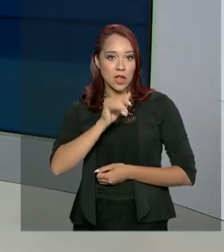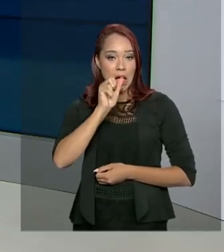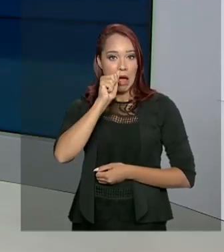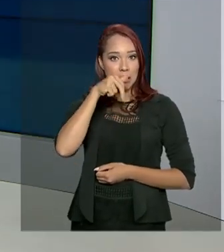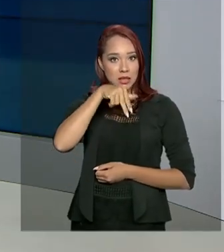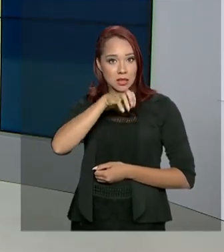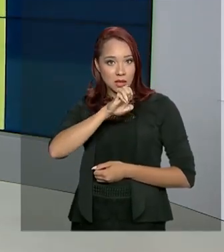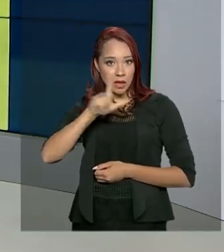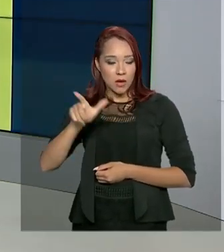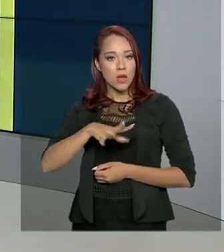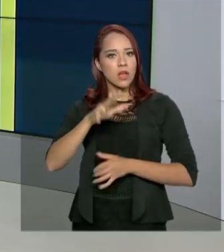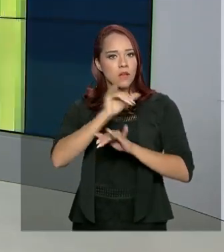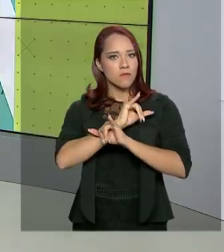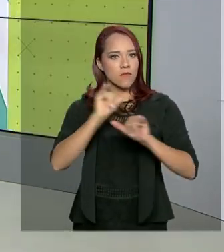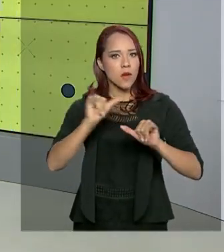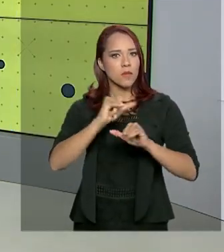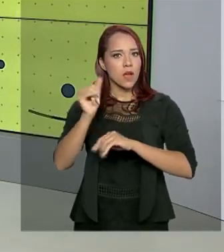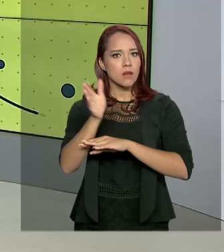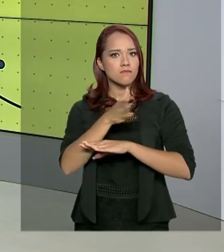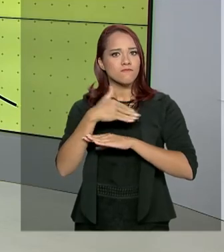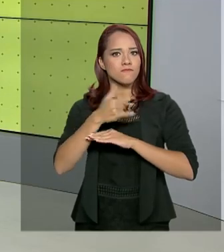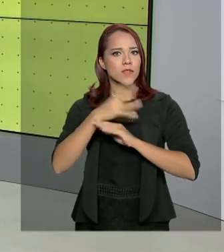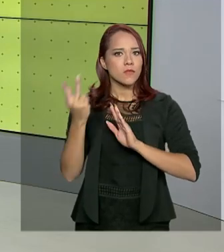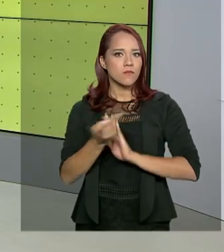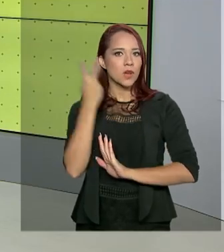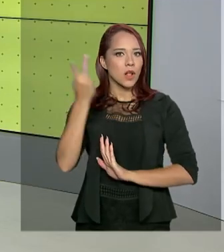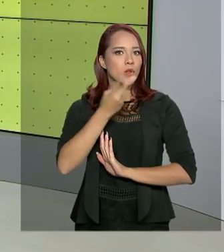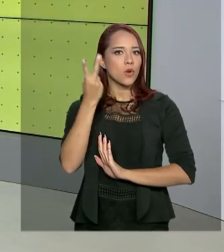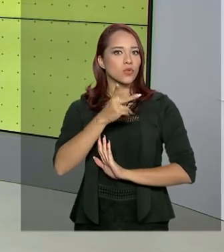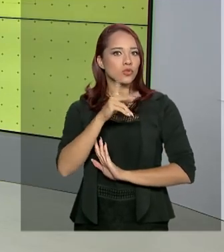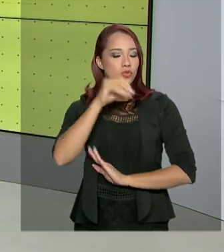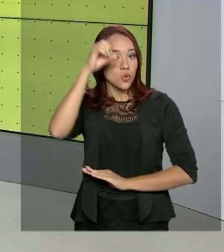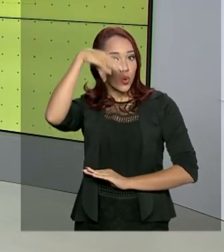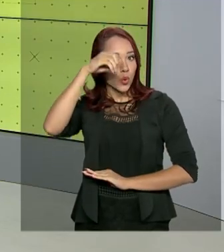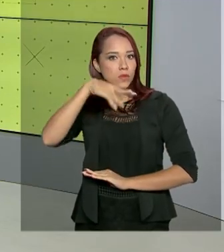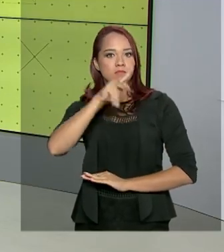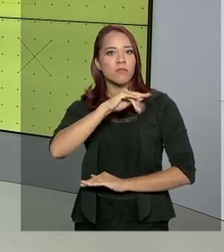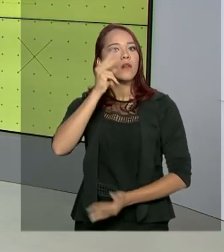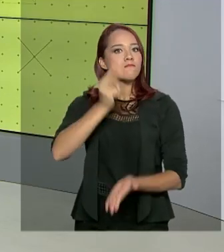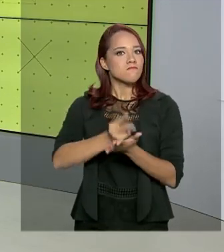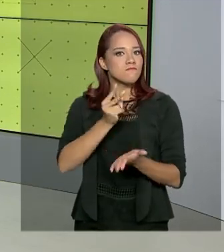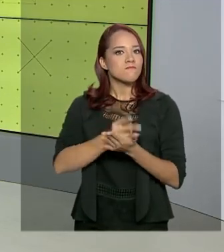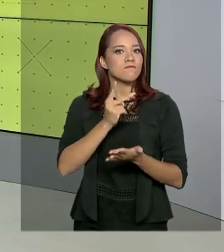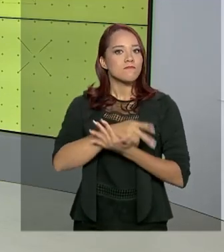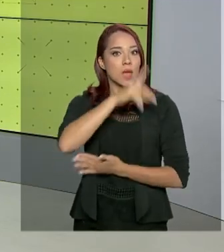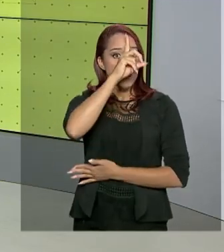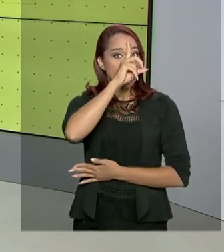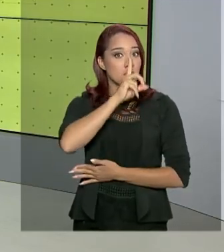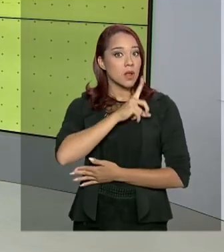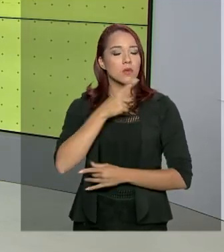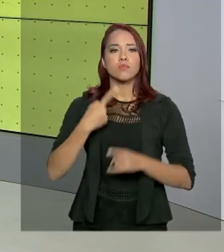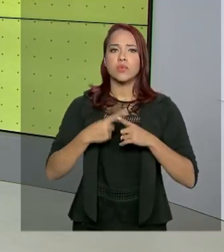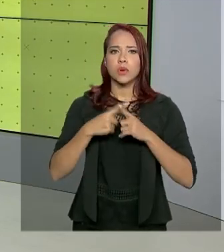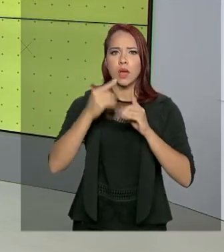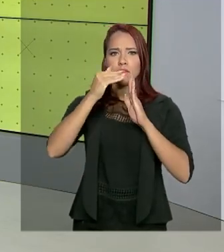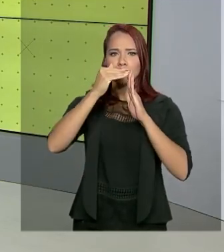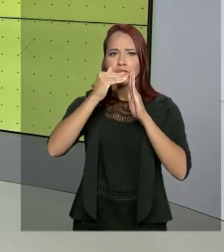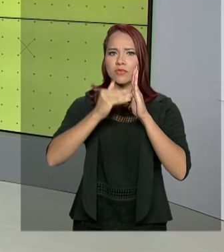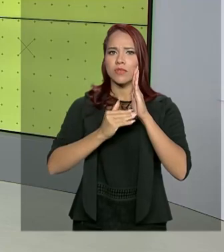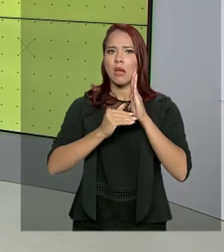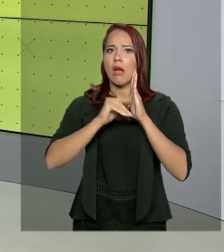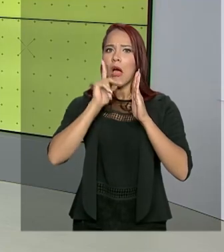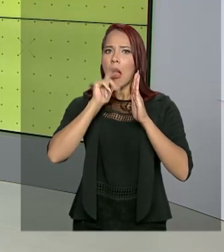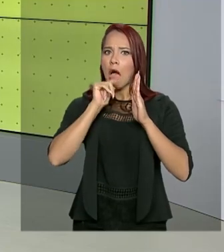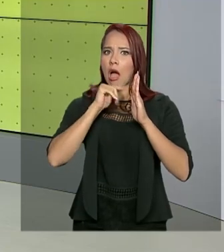informa que a bandeira tarifária de conta de luz em janeiro vai permanecer amarela, por causa do baixo nível de